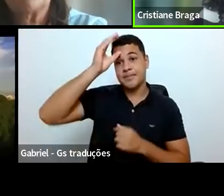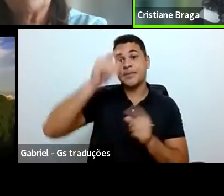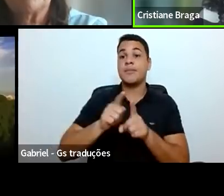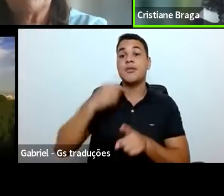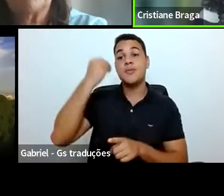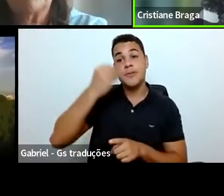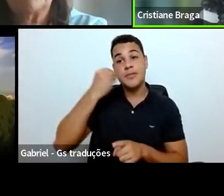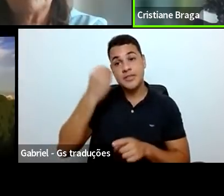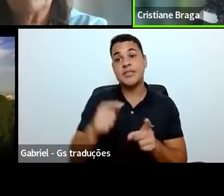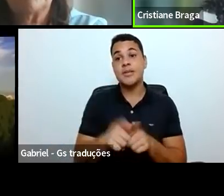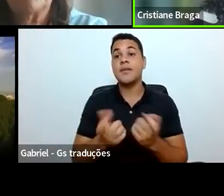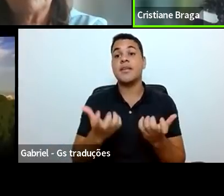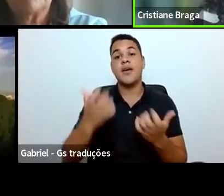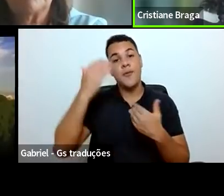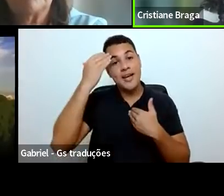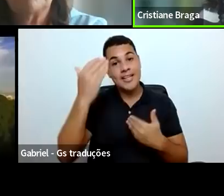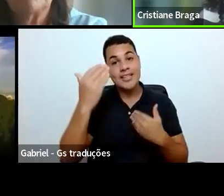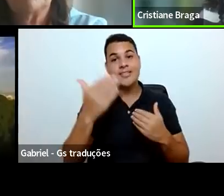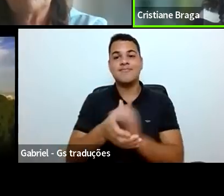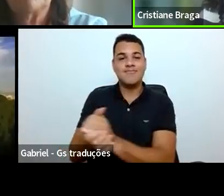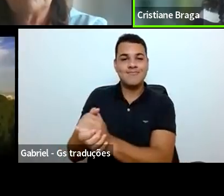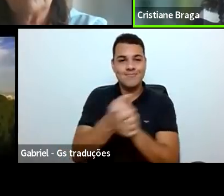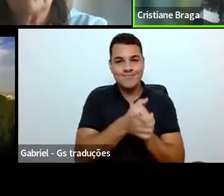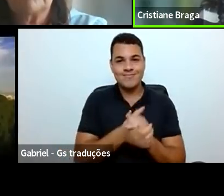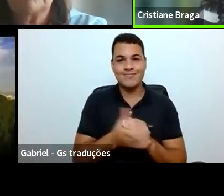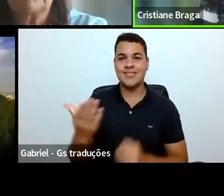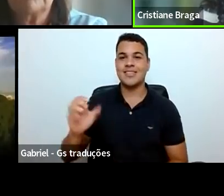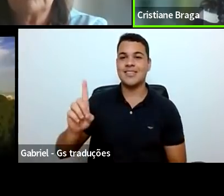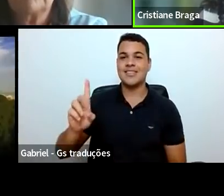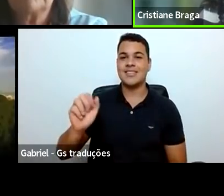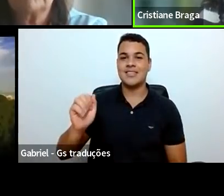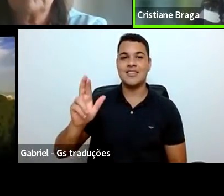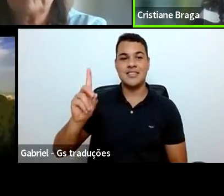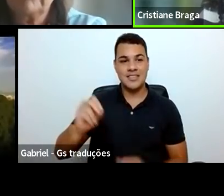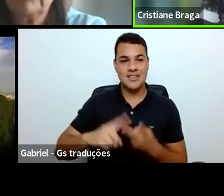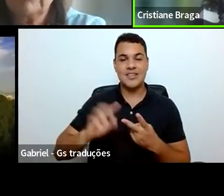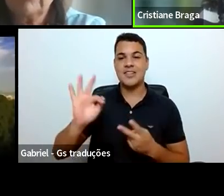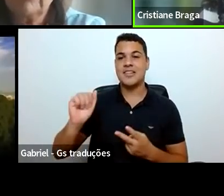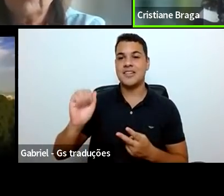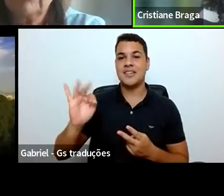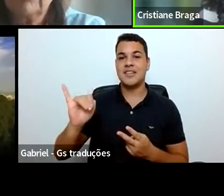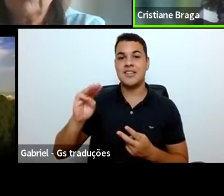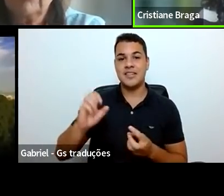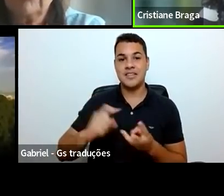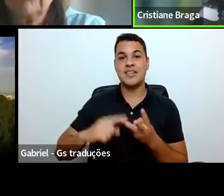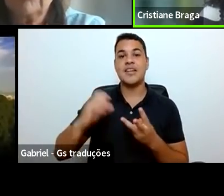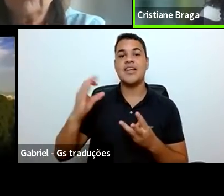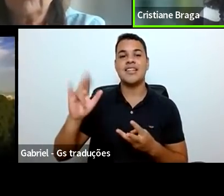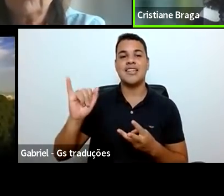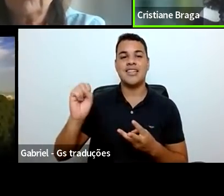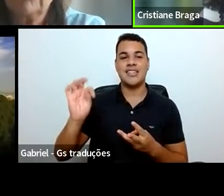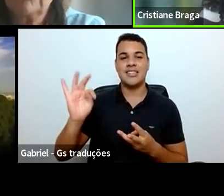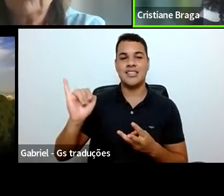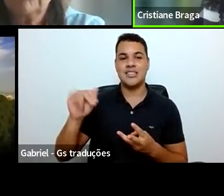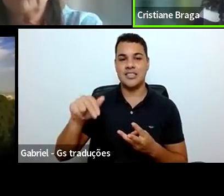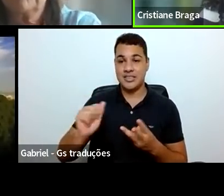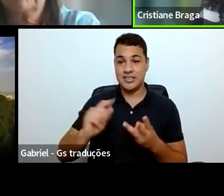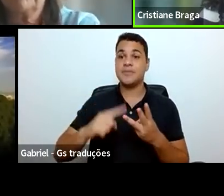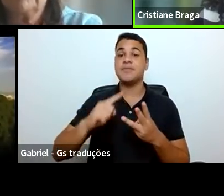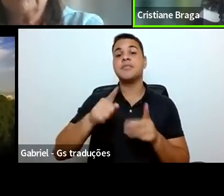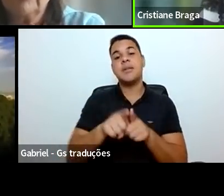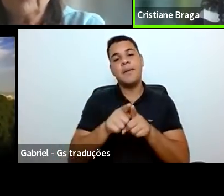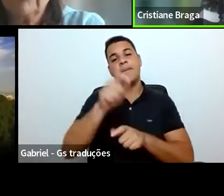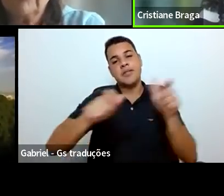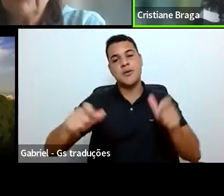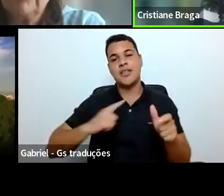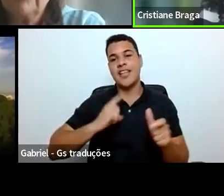saudar os colegas presentes na mesa de abertura, Eduardo, Maria de Fátima, a minha querida amiga Cristina Araripe, e todas e todas que estão nos